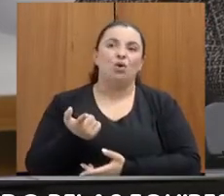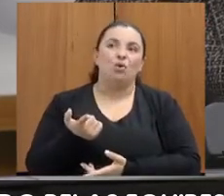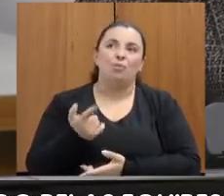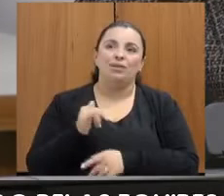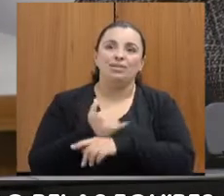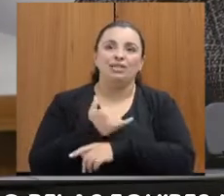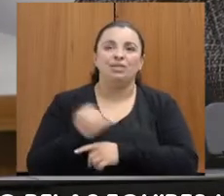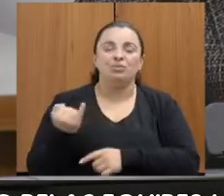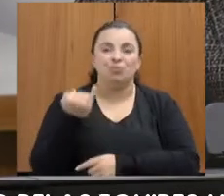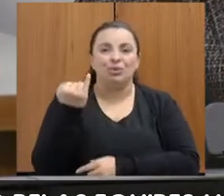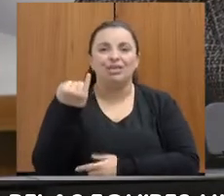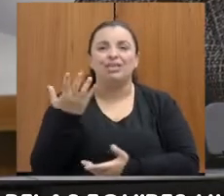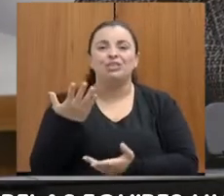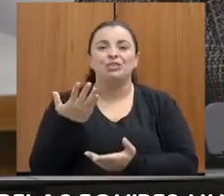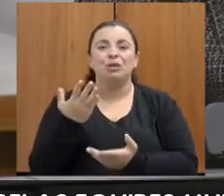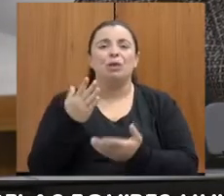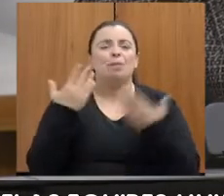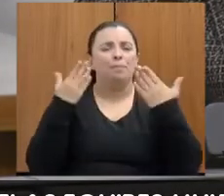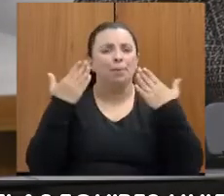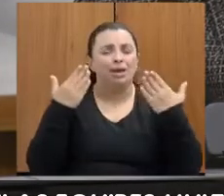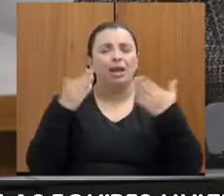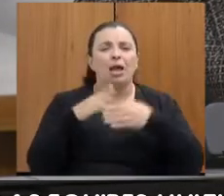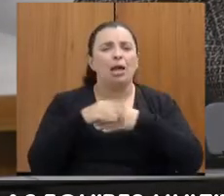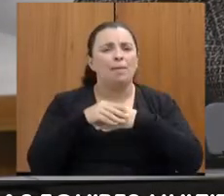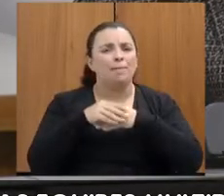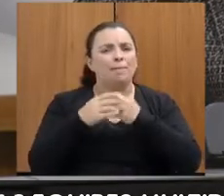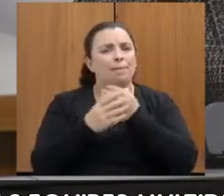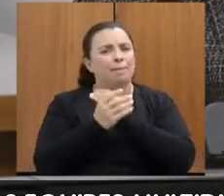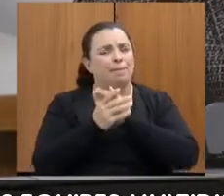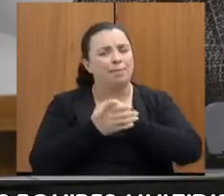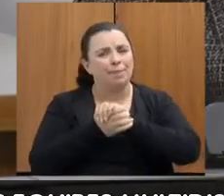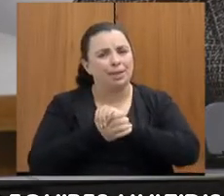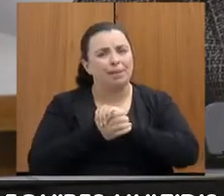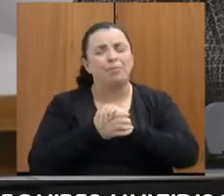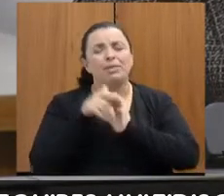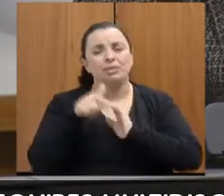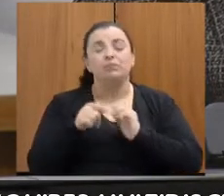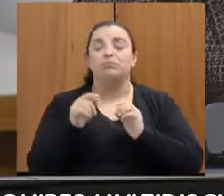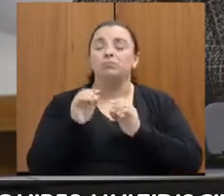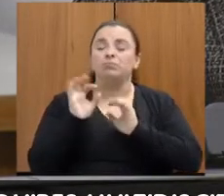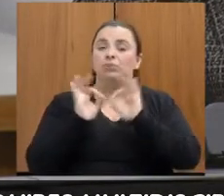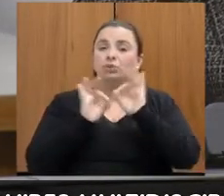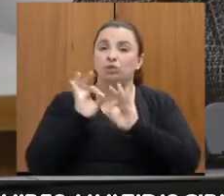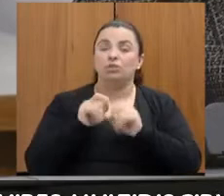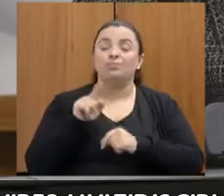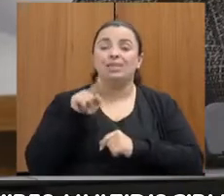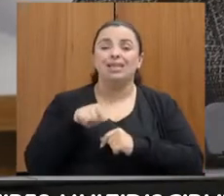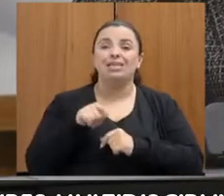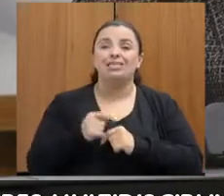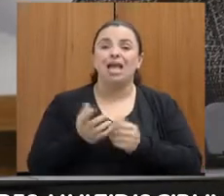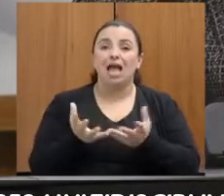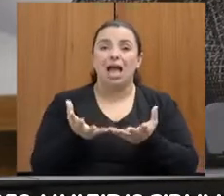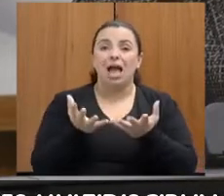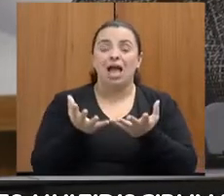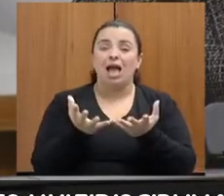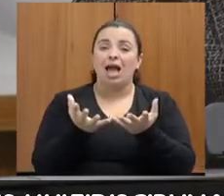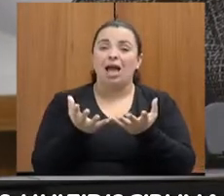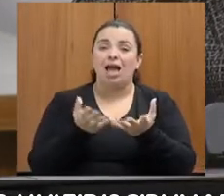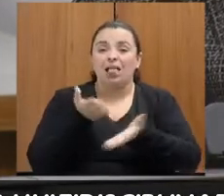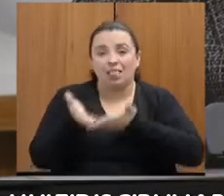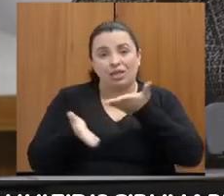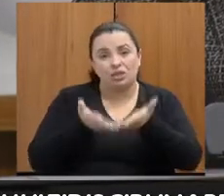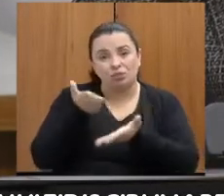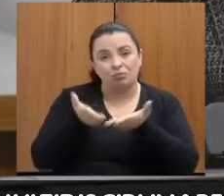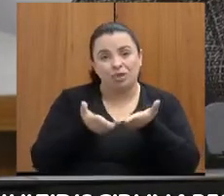projeto. A questão do atendimento multidisciplinar, eu acho que ainda nós temos um caminho muito longo a